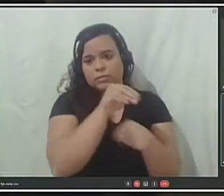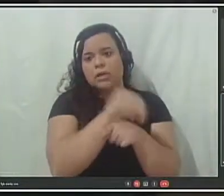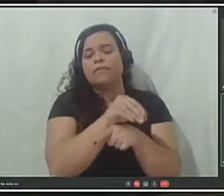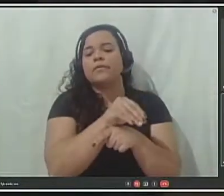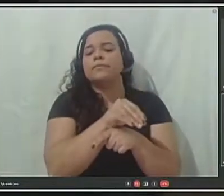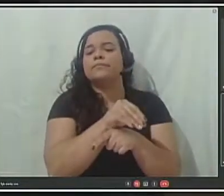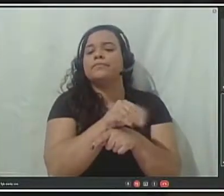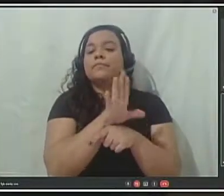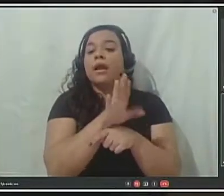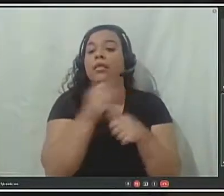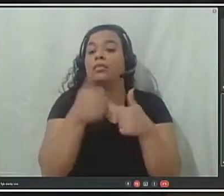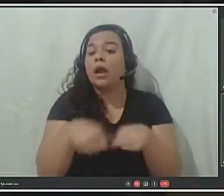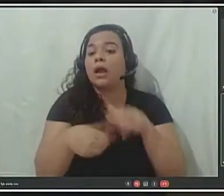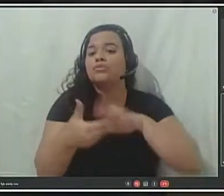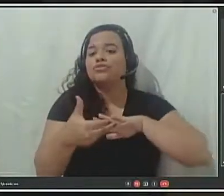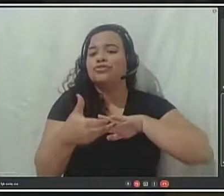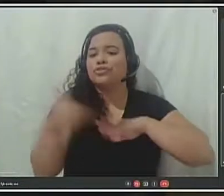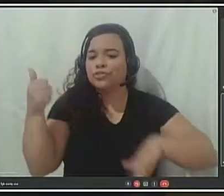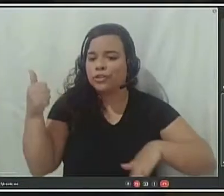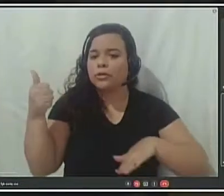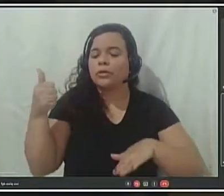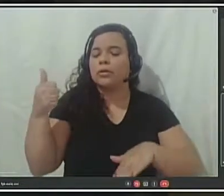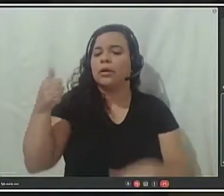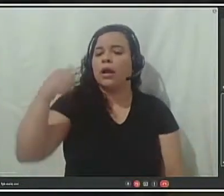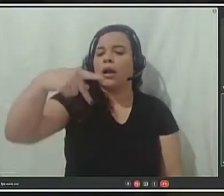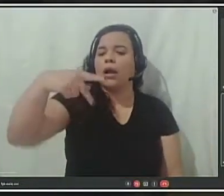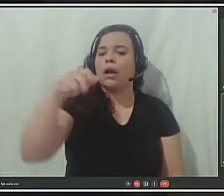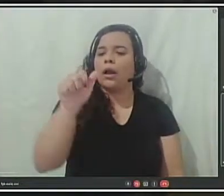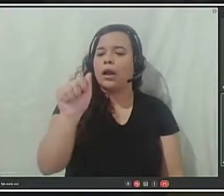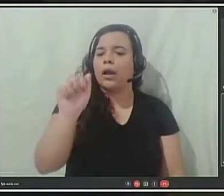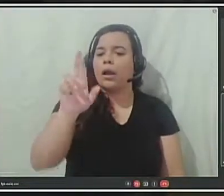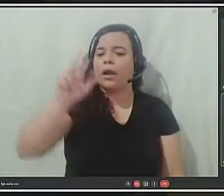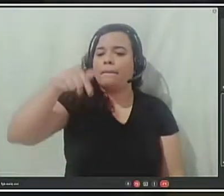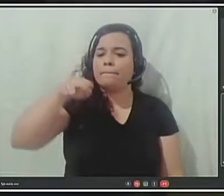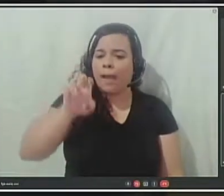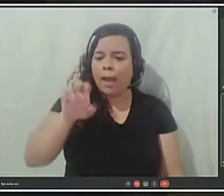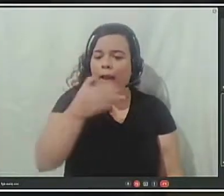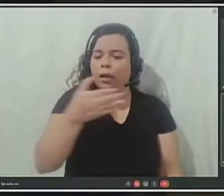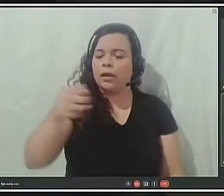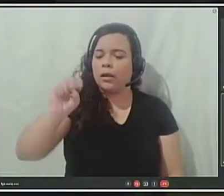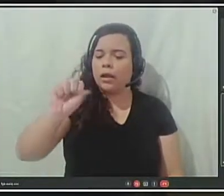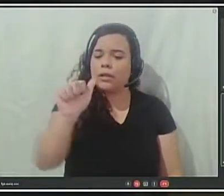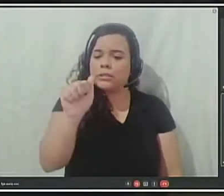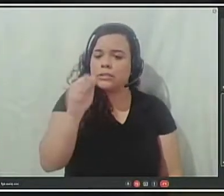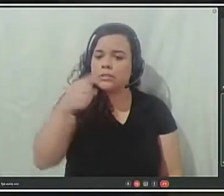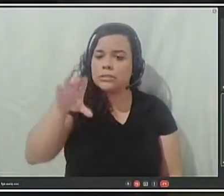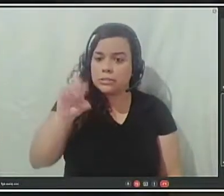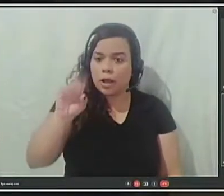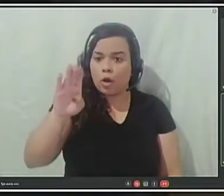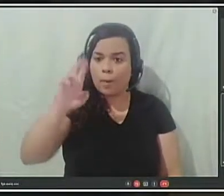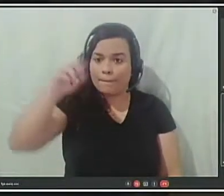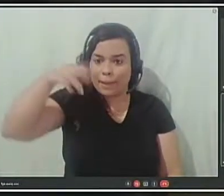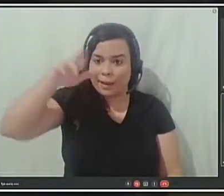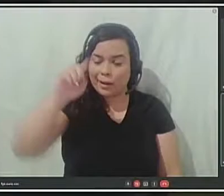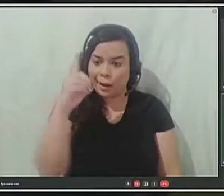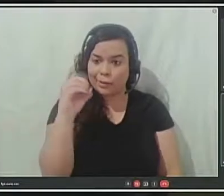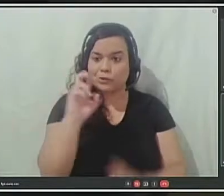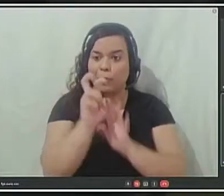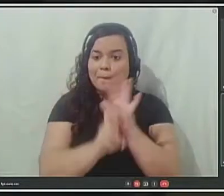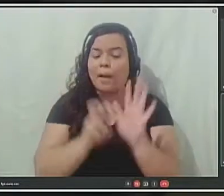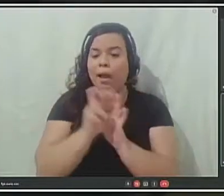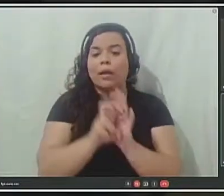Bernardo como lugar apropriado para habitação. E está praticamente restringindo